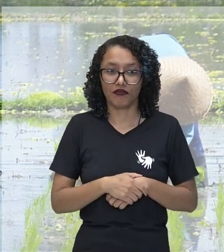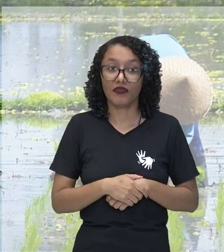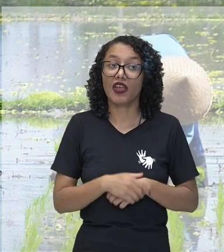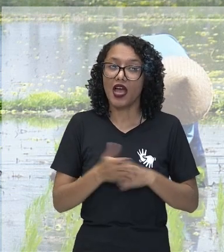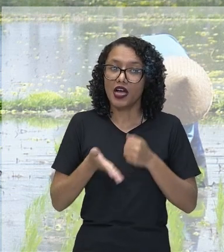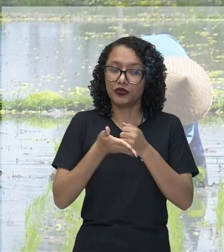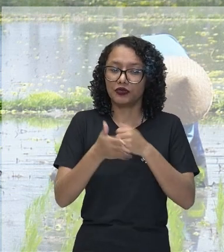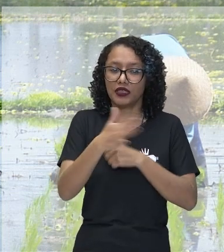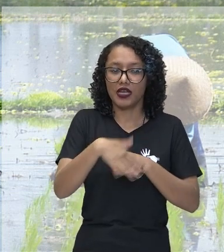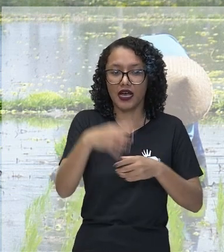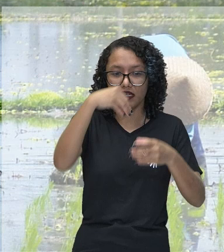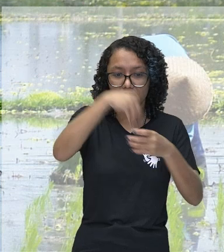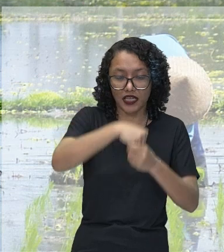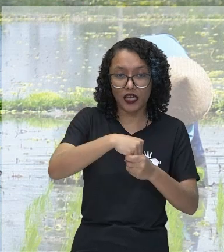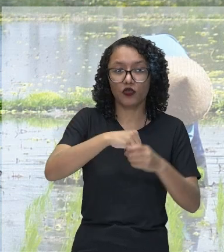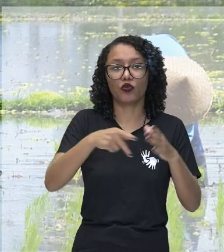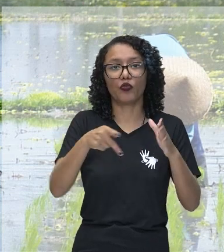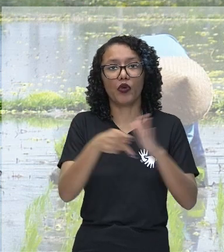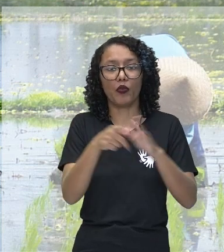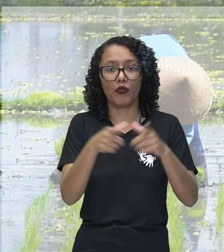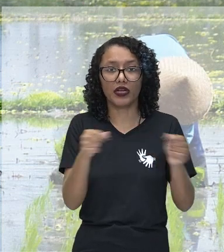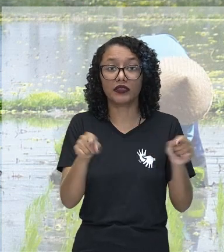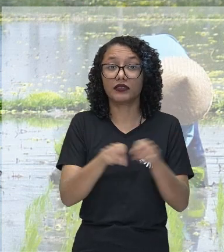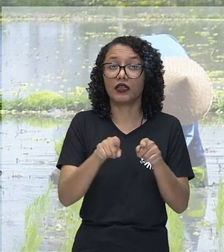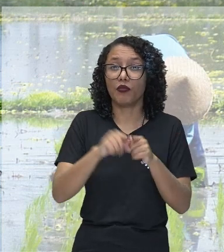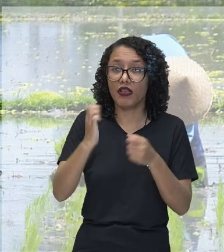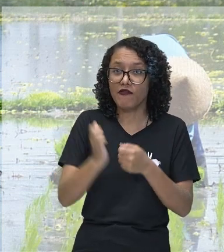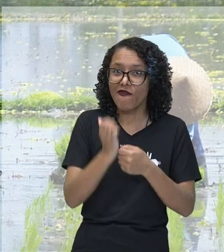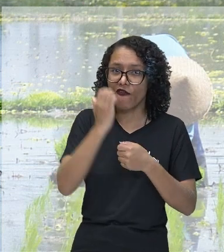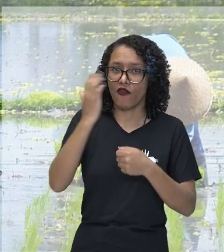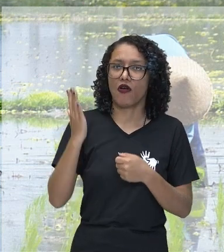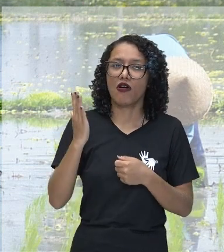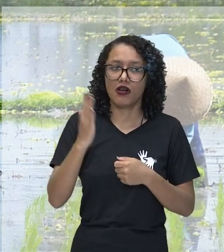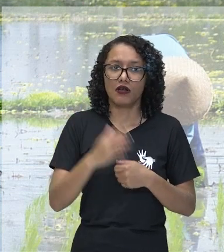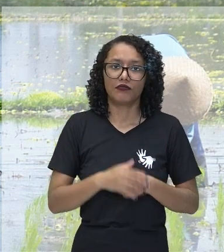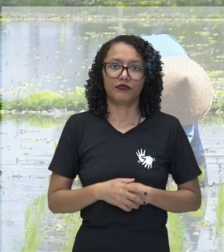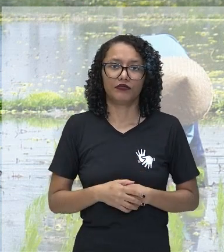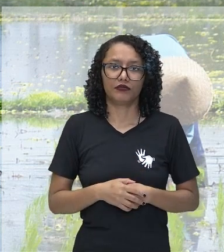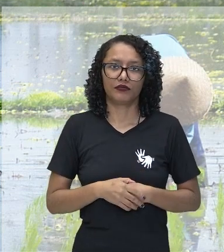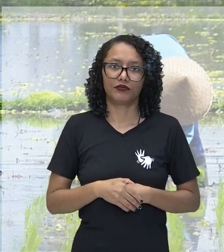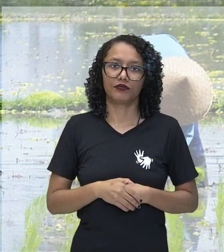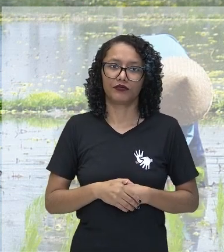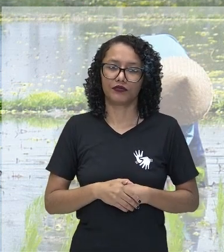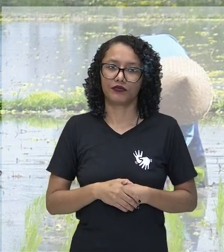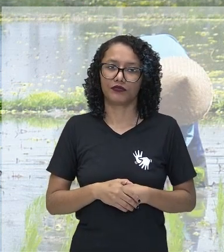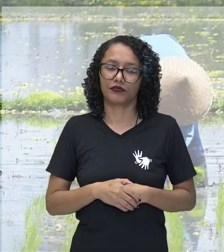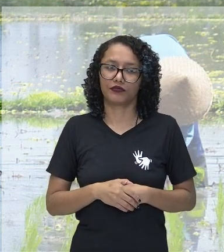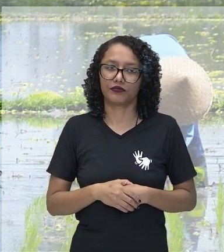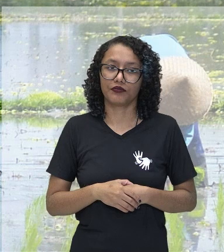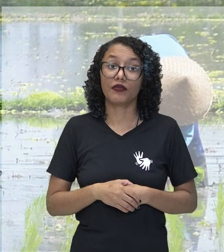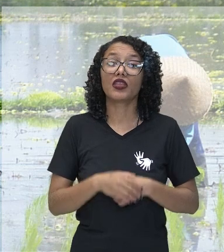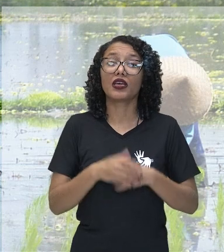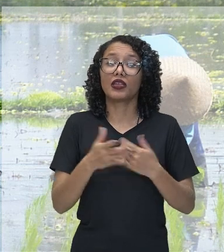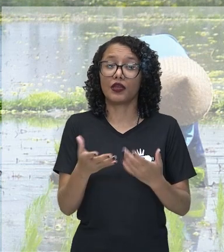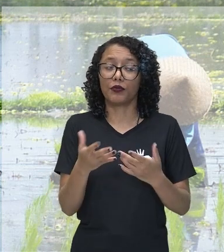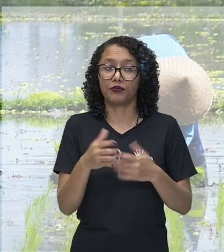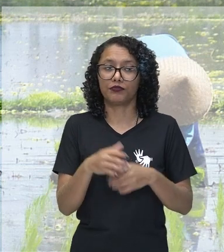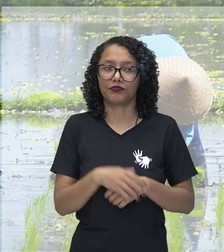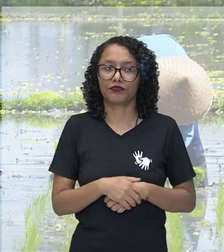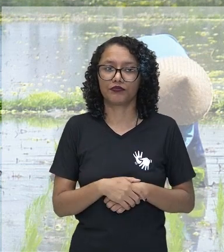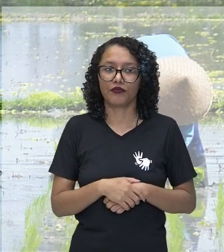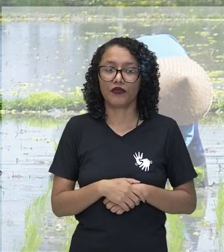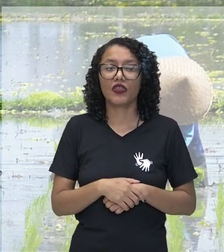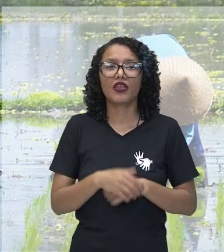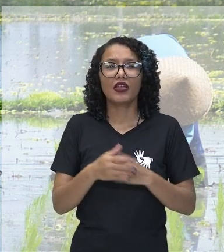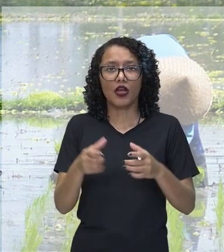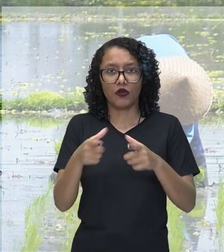o mercado externo. A gente vai verificar que o Japão, como a gente já viu, são grupos de ilhas,